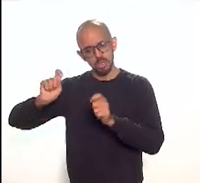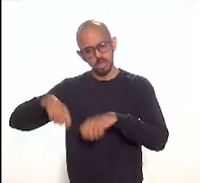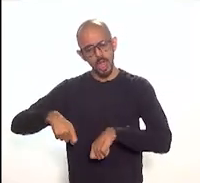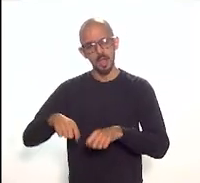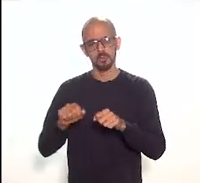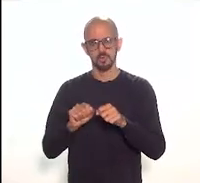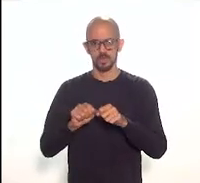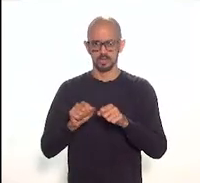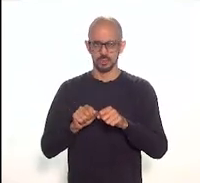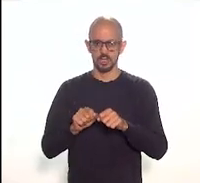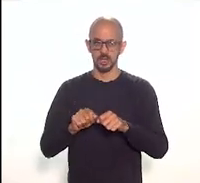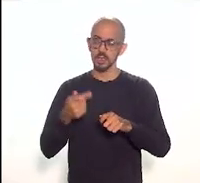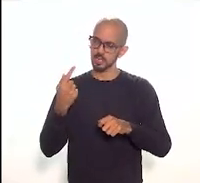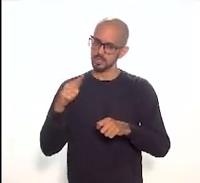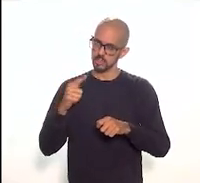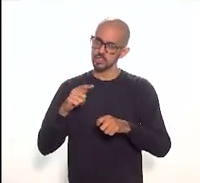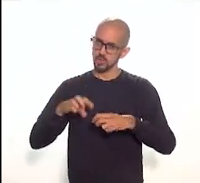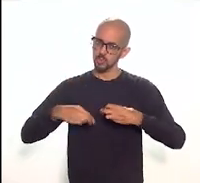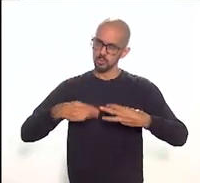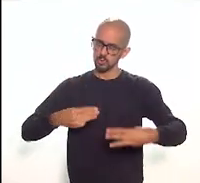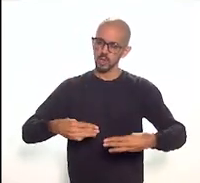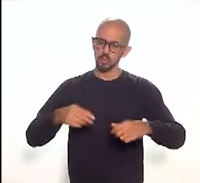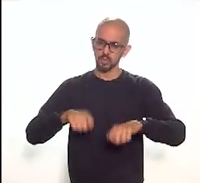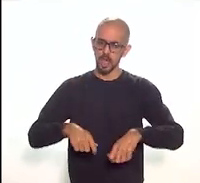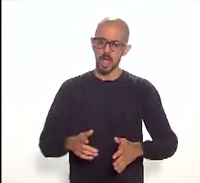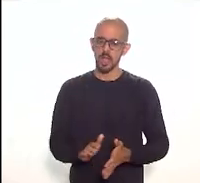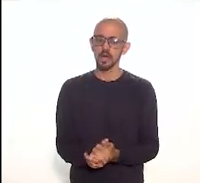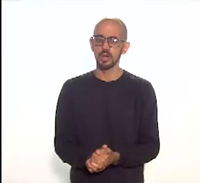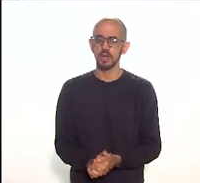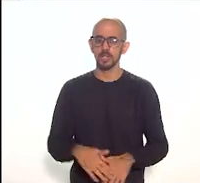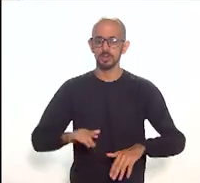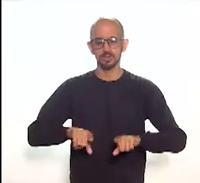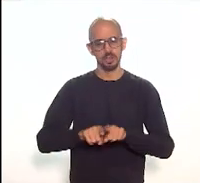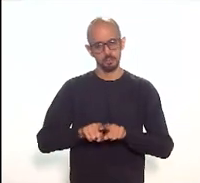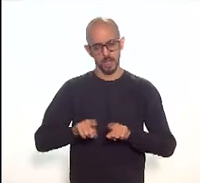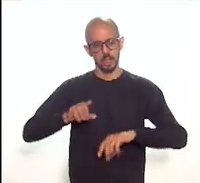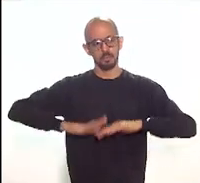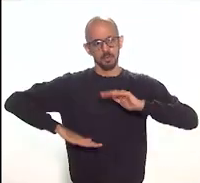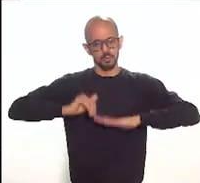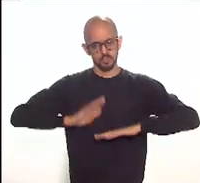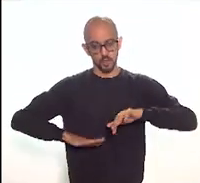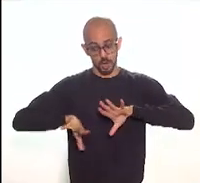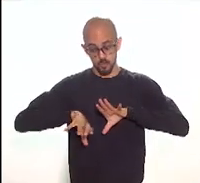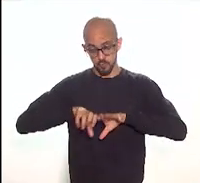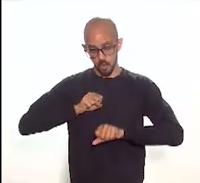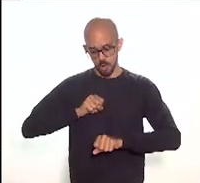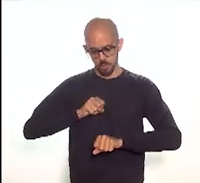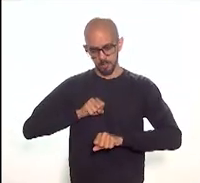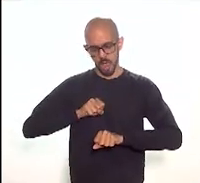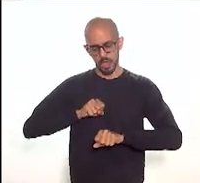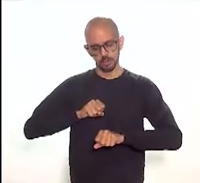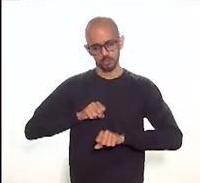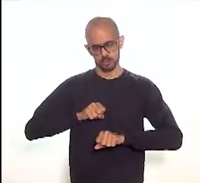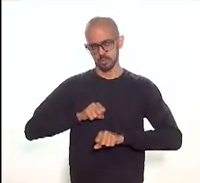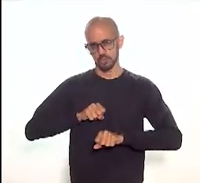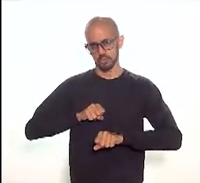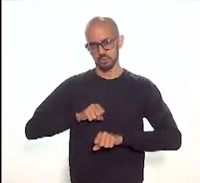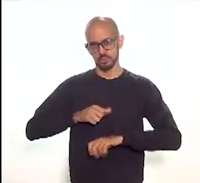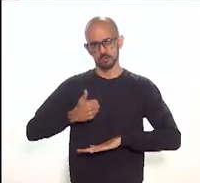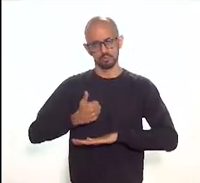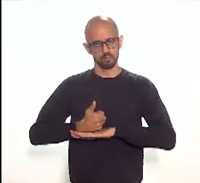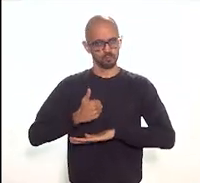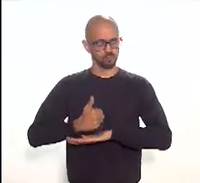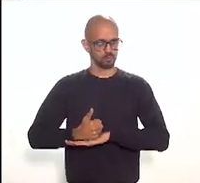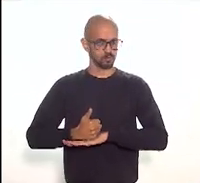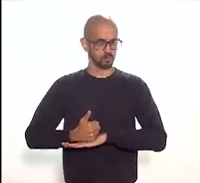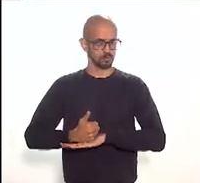museus bem como evidencia a necessidade da presença do profissional com formação técnica e habilitado pelos torrentes por fim e diante